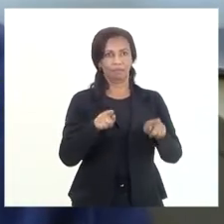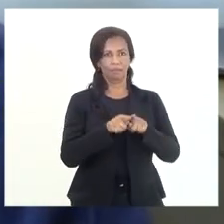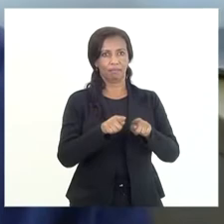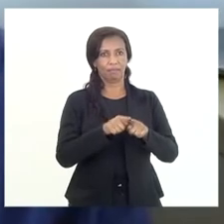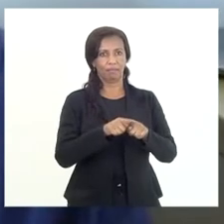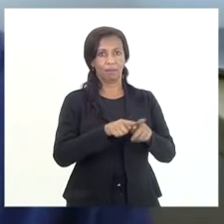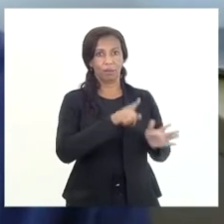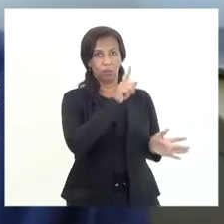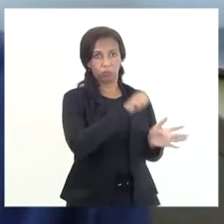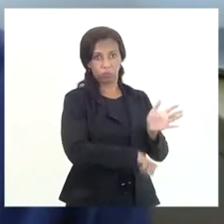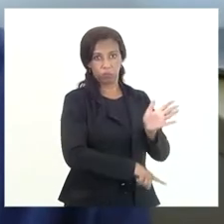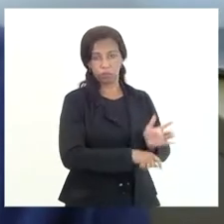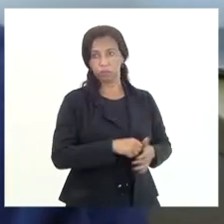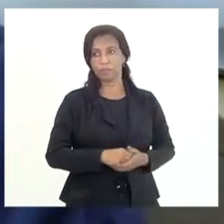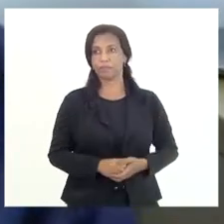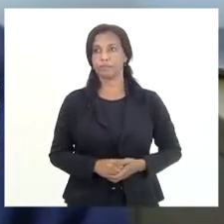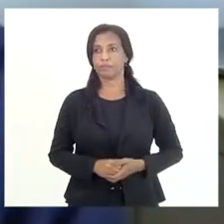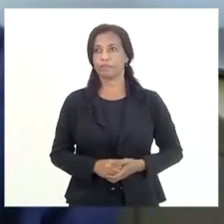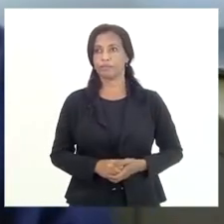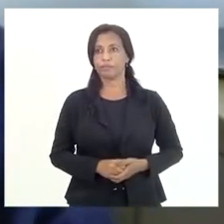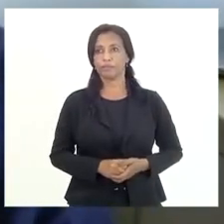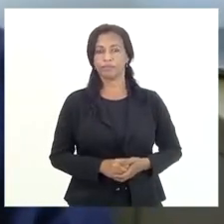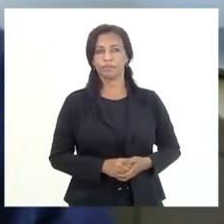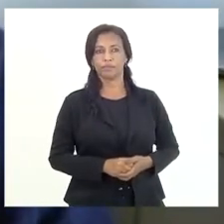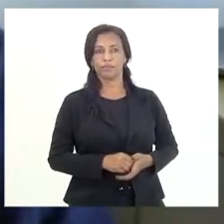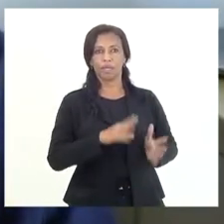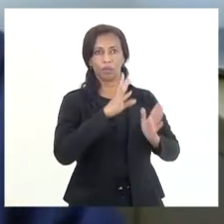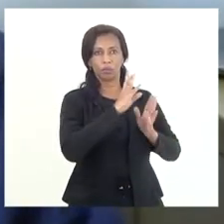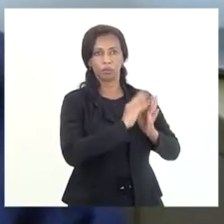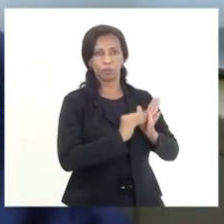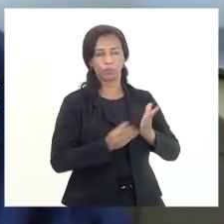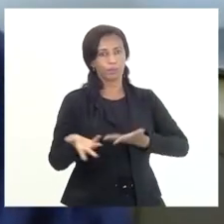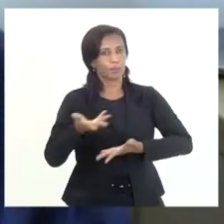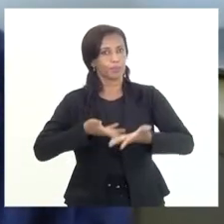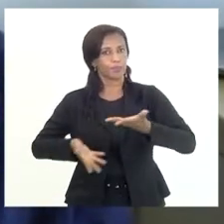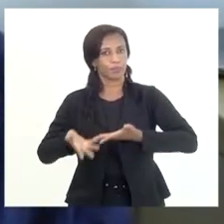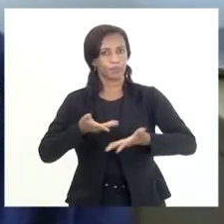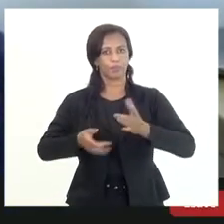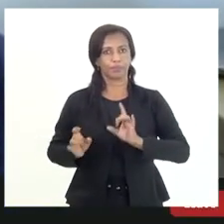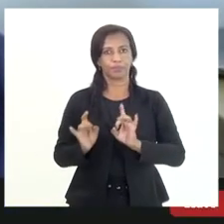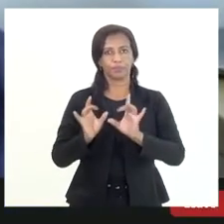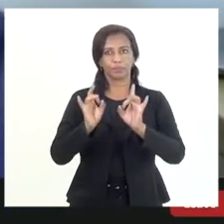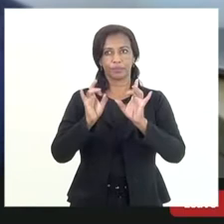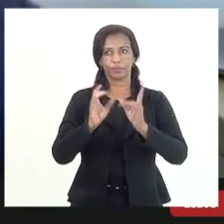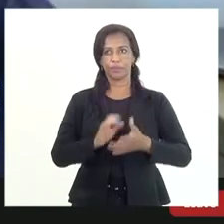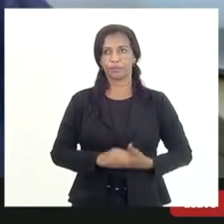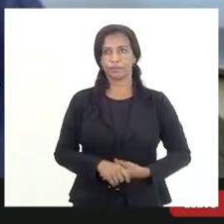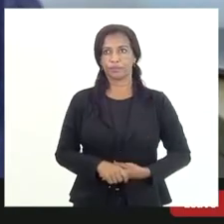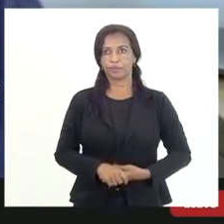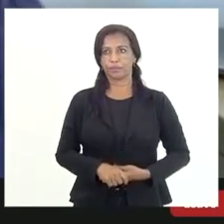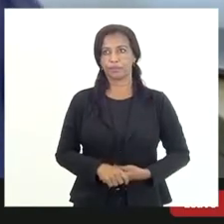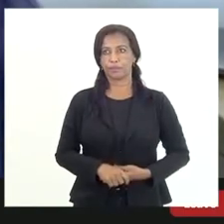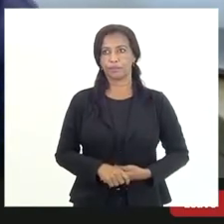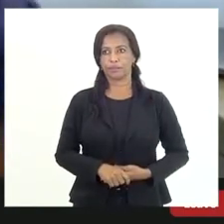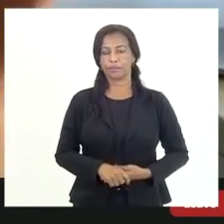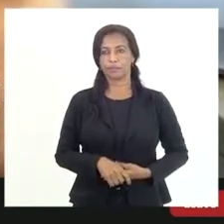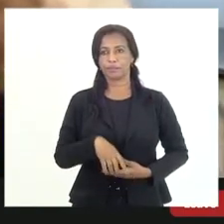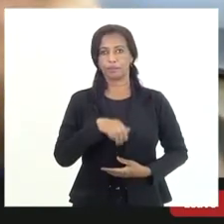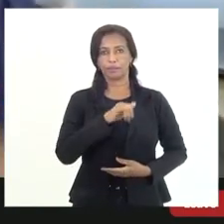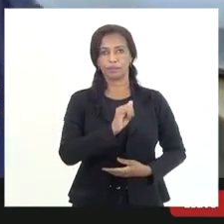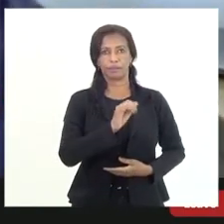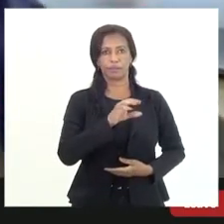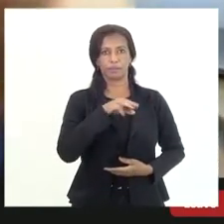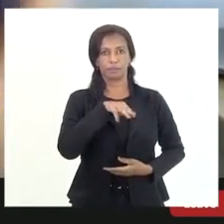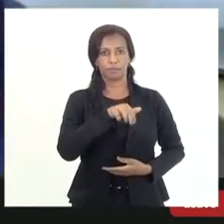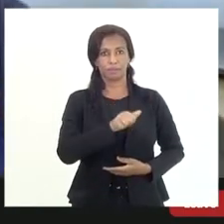abatido das deduções da participação especial, então o ICMS está sempre